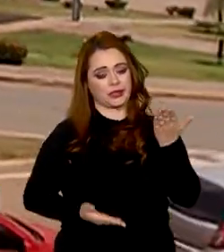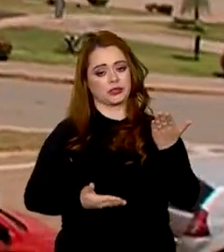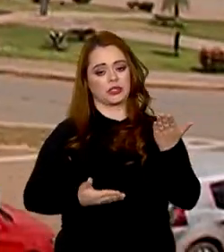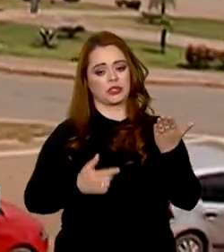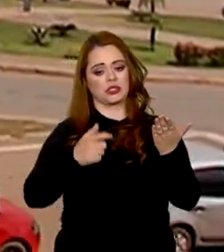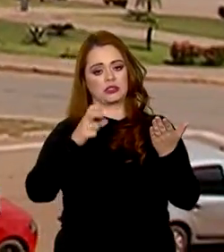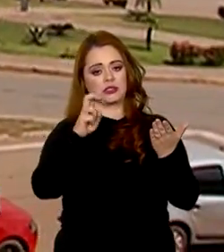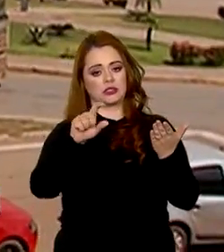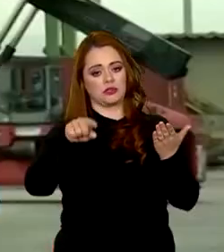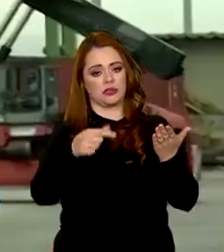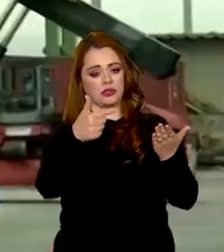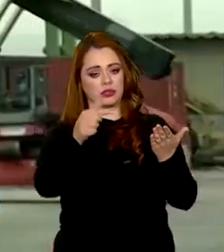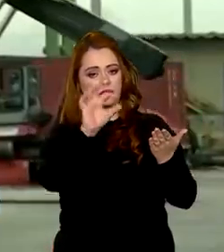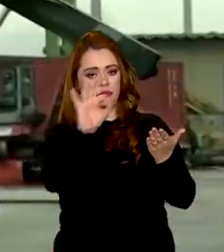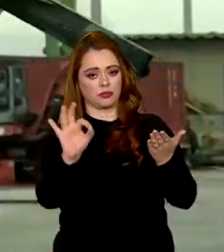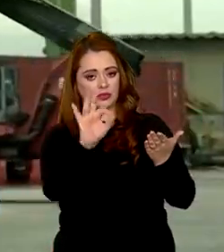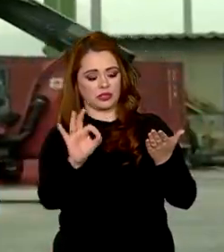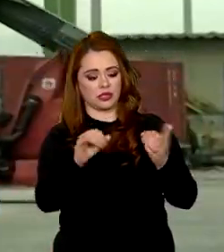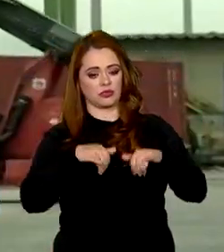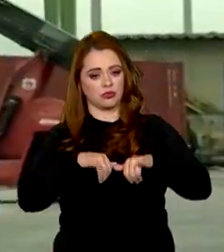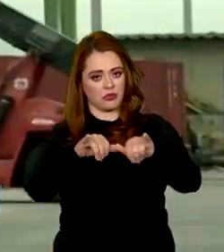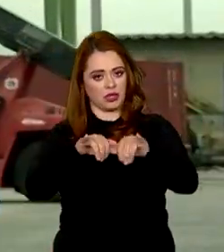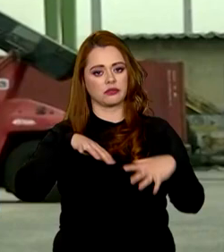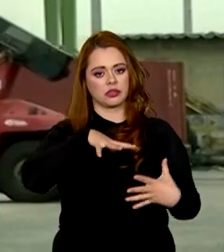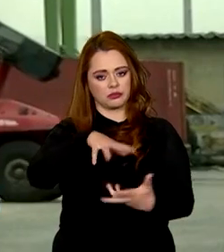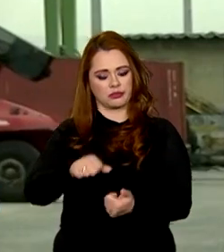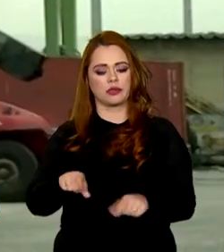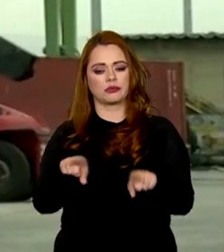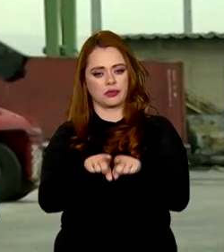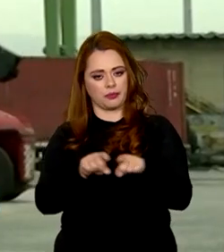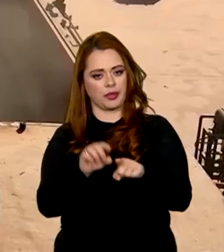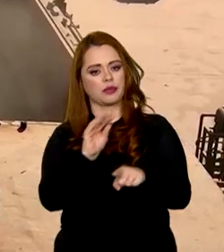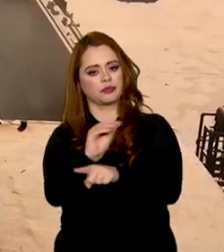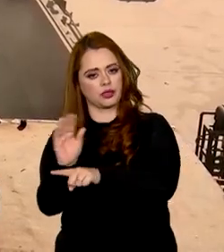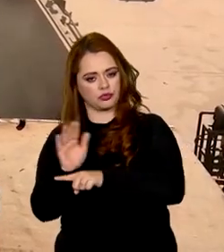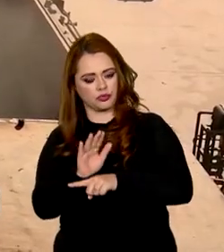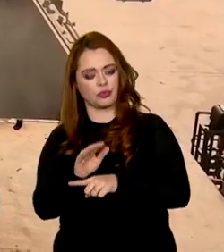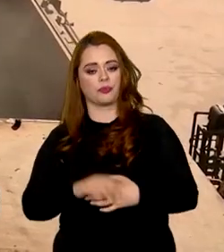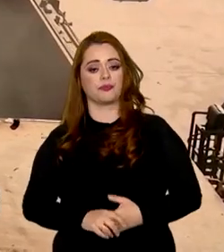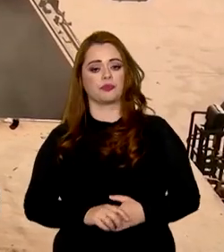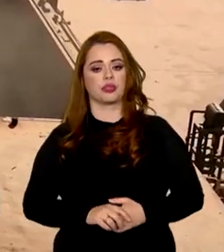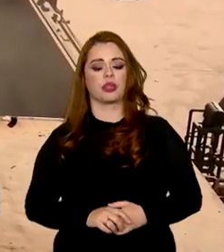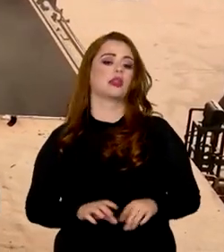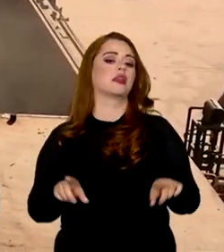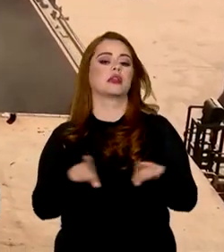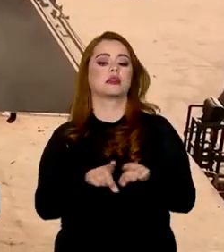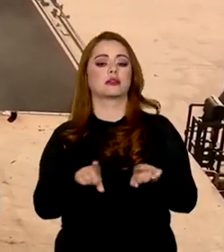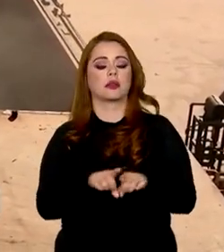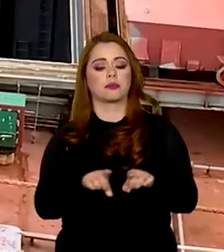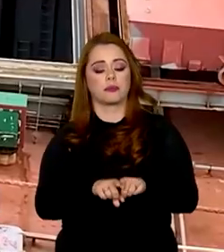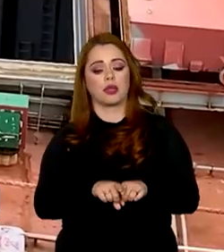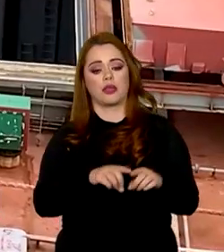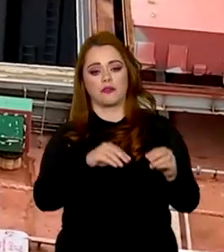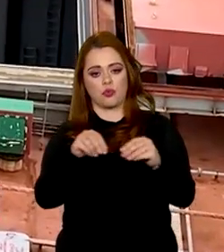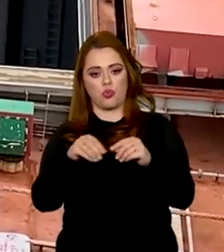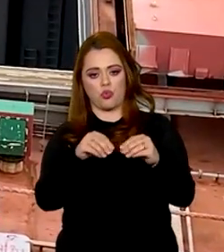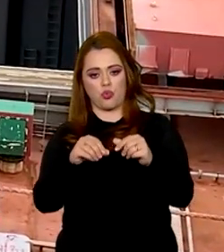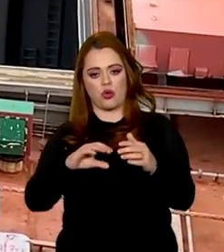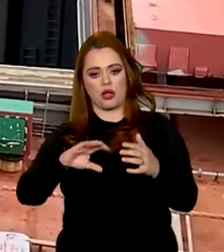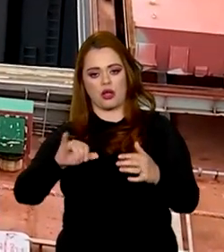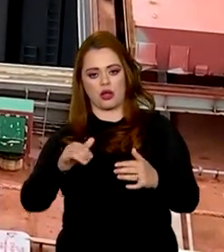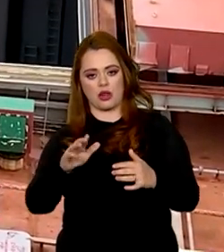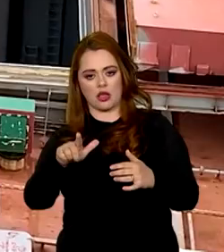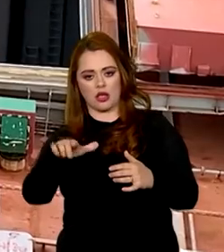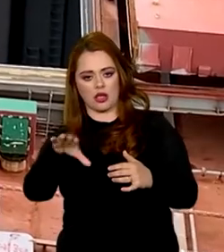no preço dos alimentos nos mercados internacionais também ajudou. Soja em grãos e a soja em farelo foram os produtos que